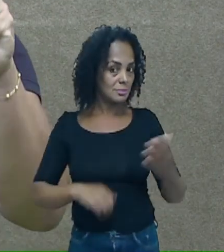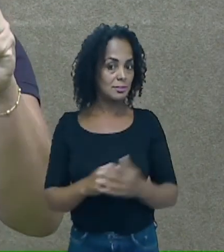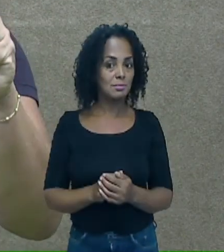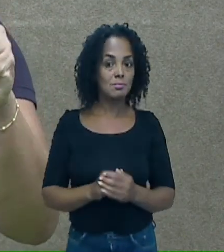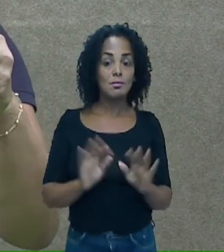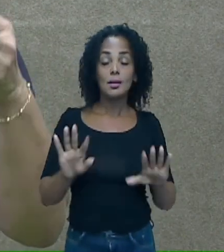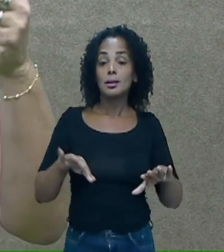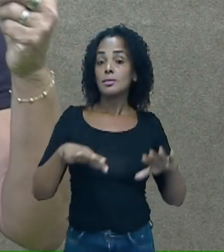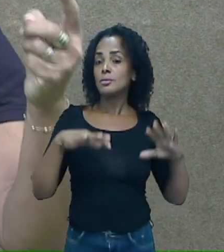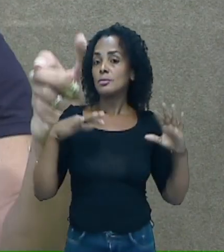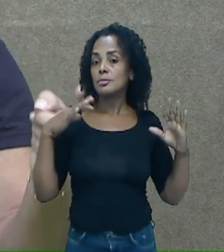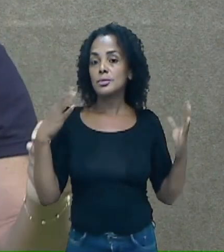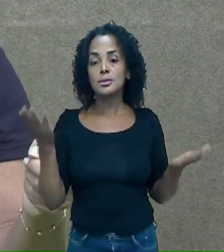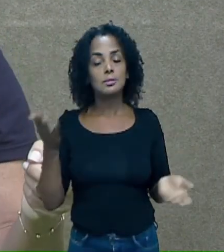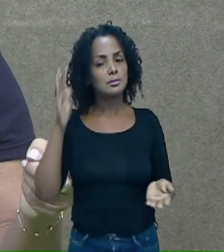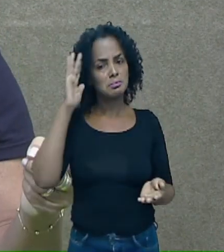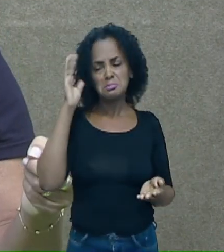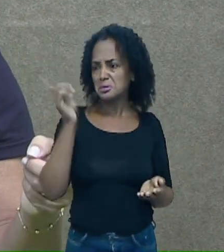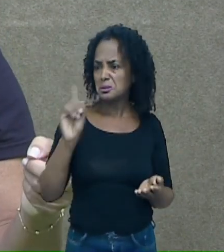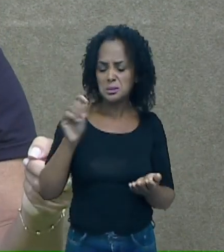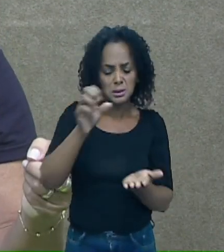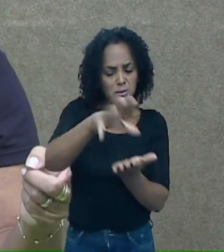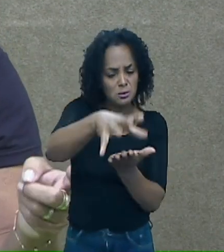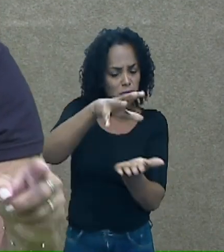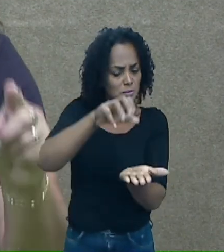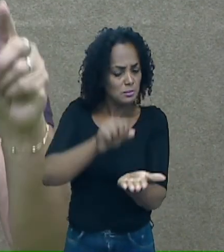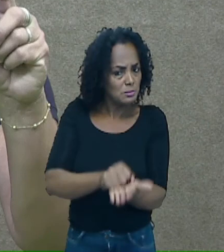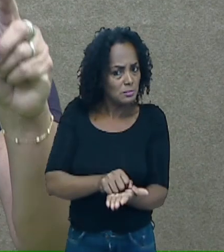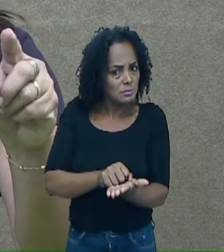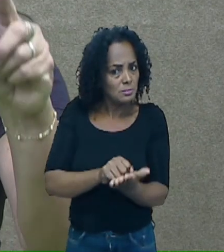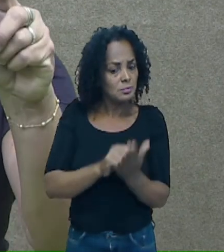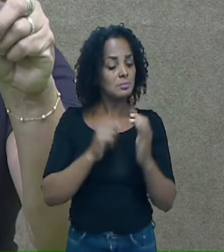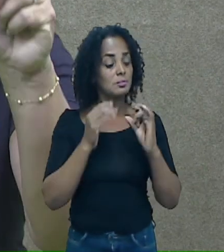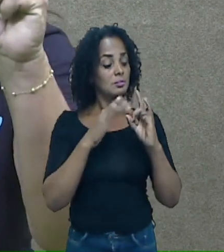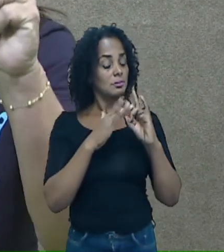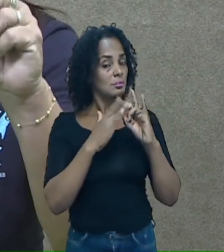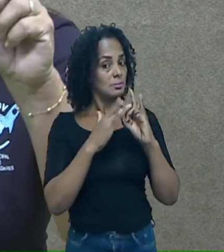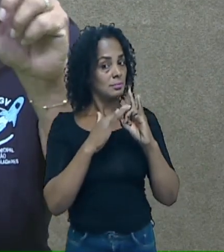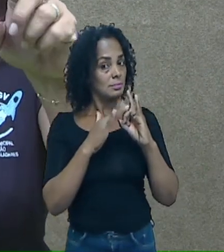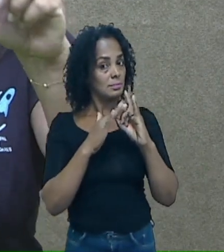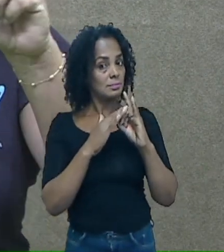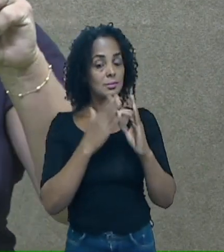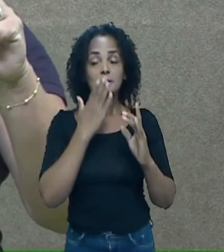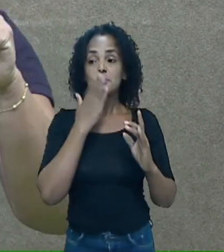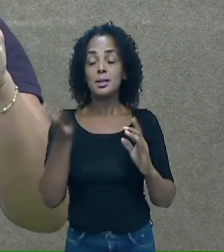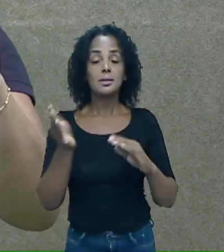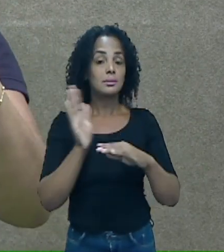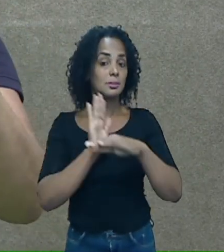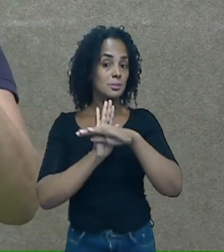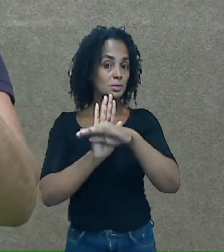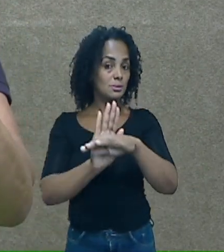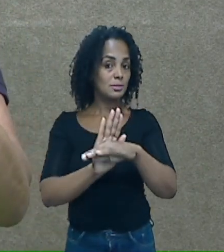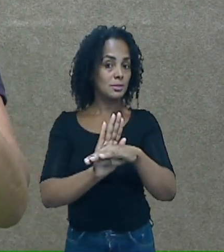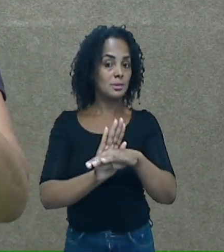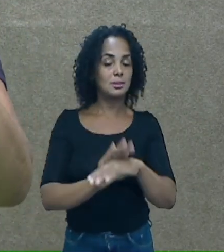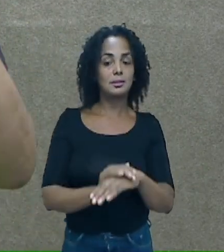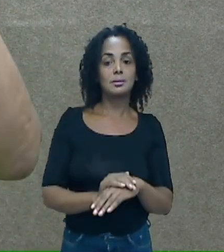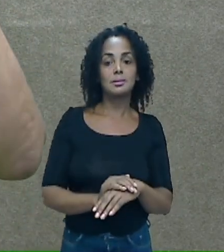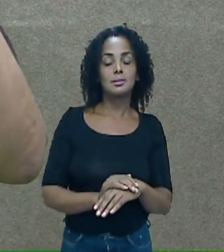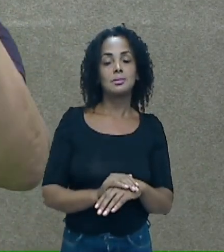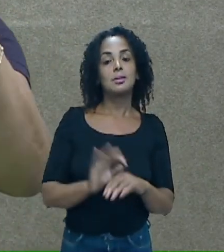E se você também não acessou o nosso canal do YouTube, peça ajuda a alguém para você se inscrever. Ok?